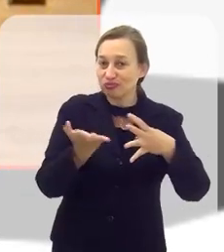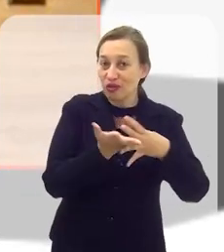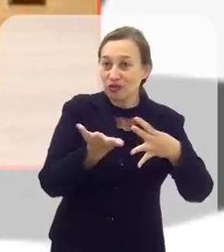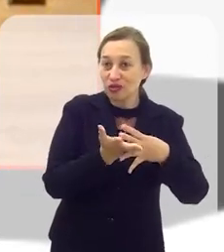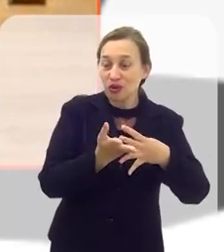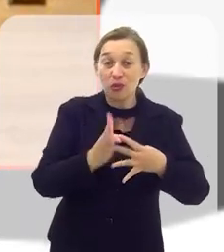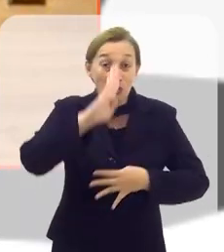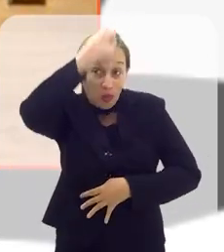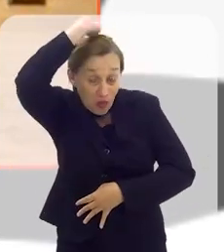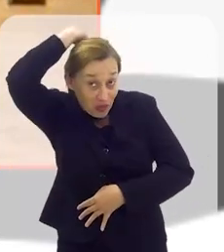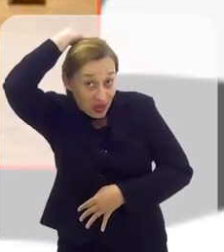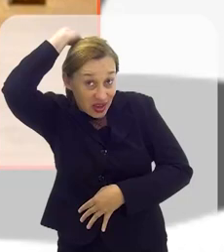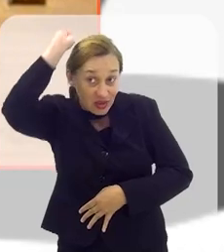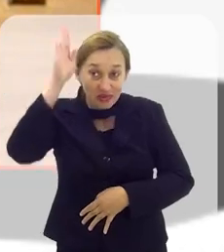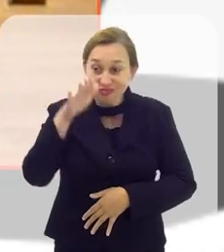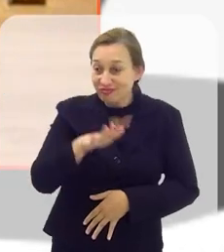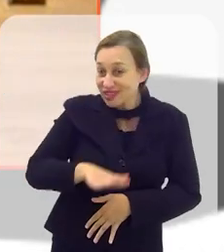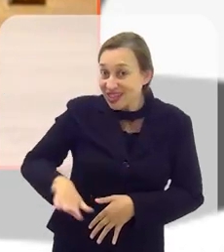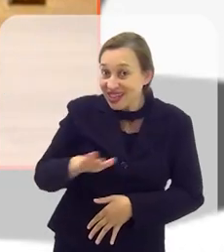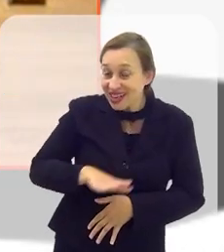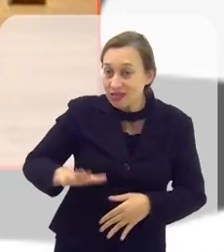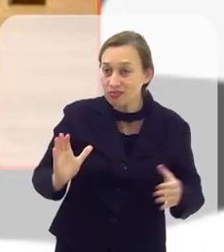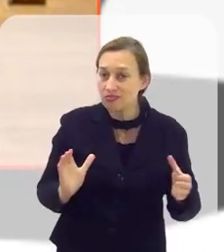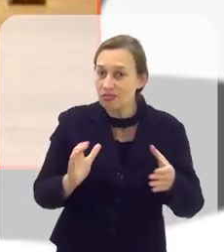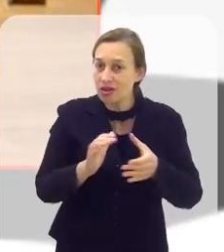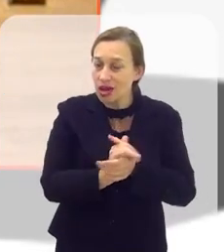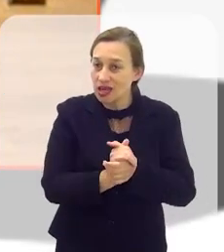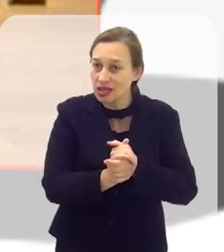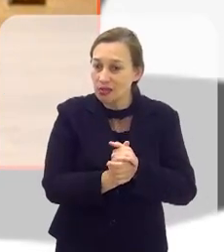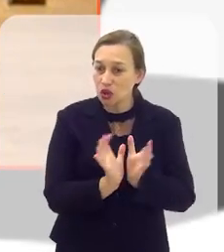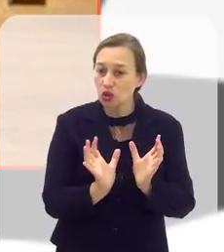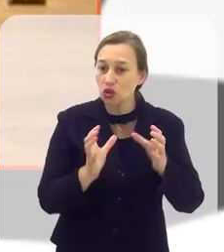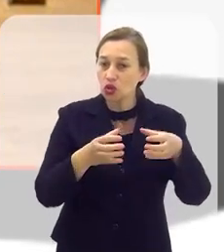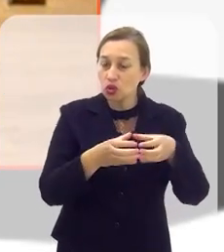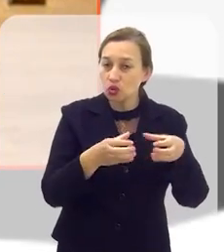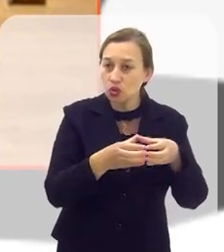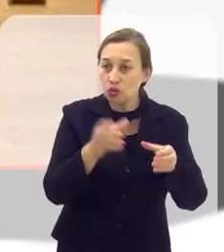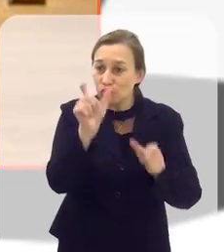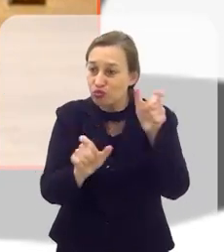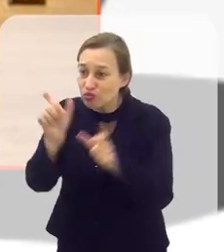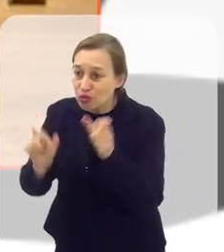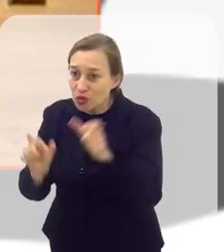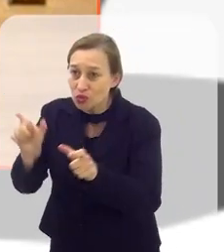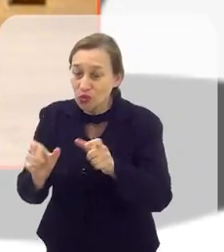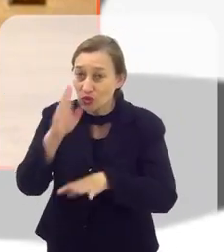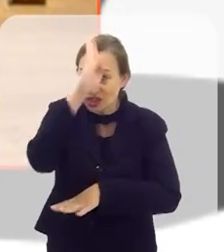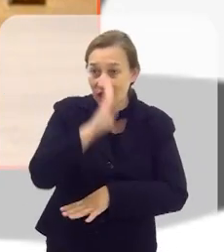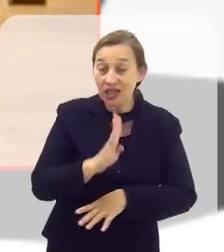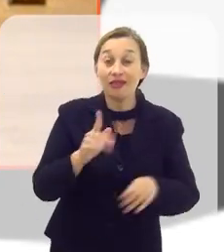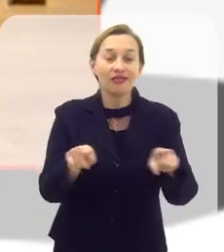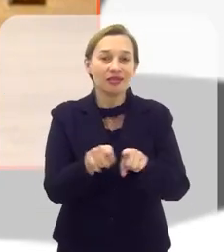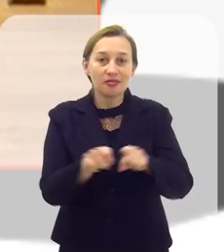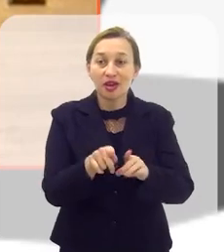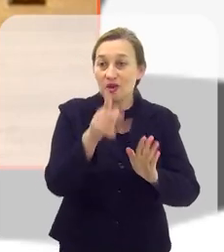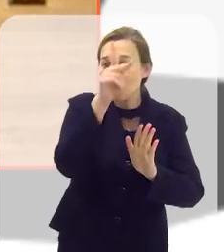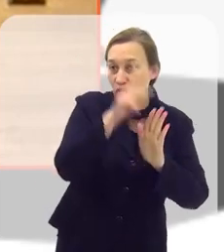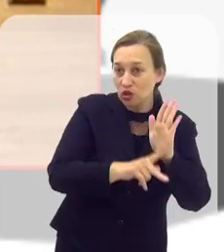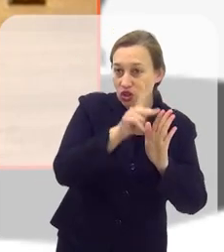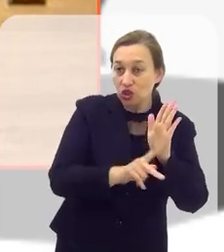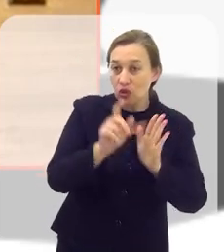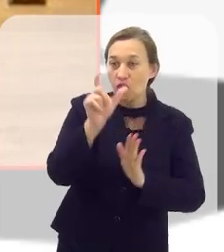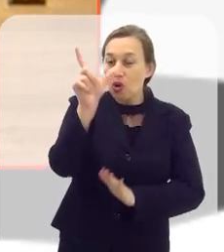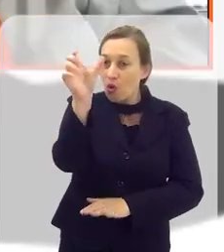intervalo sobre o bombeiro mirim, o casamento comunitário que ele já realizou em Angra dos Reis e também sobre o projeto